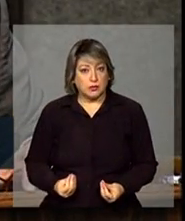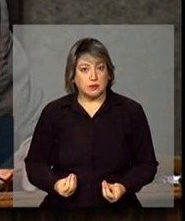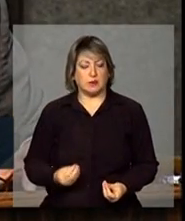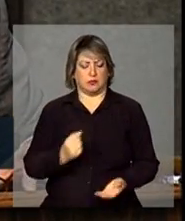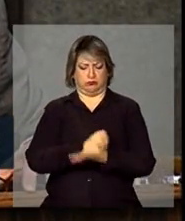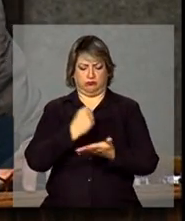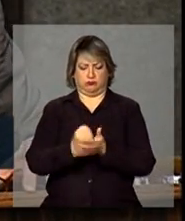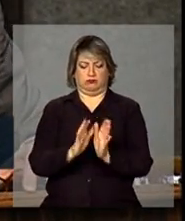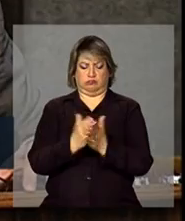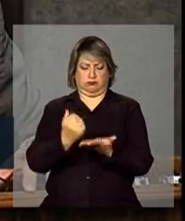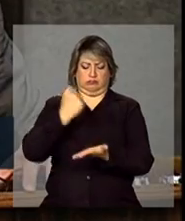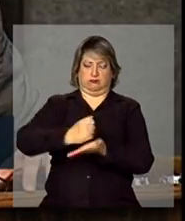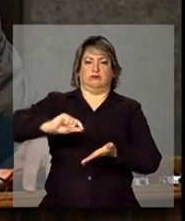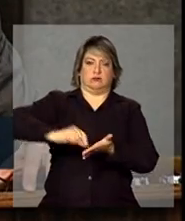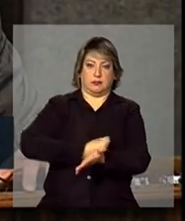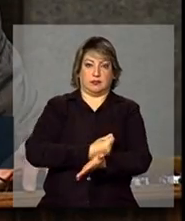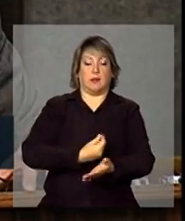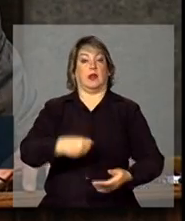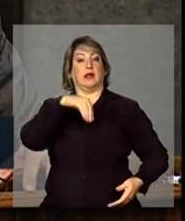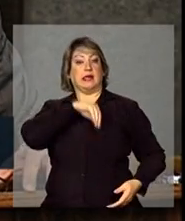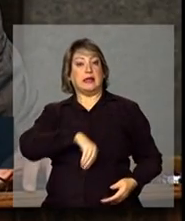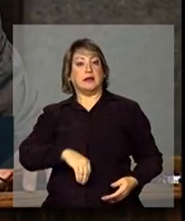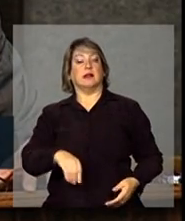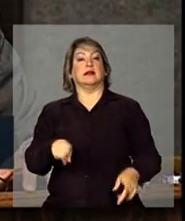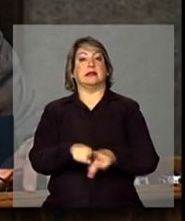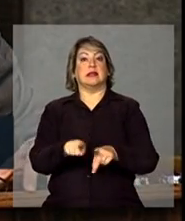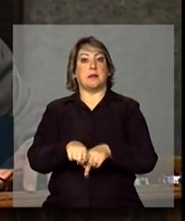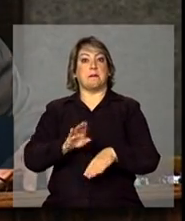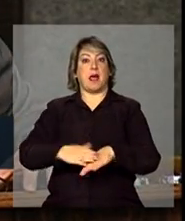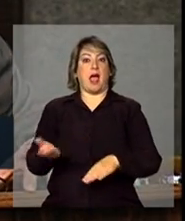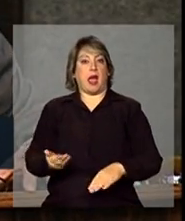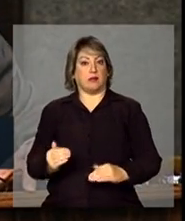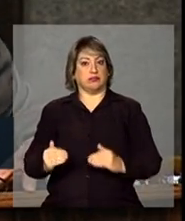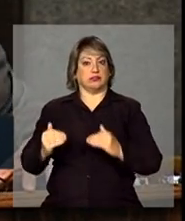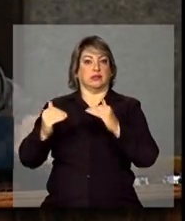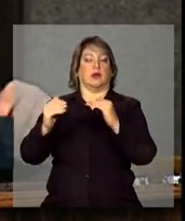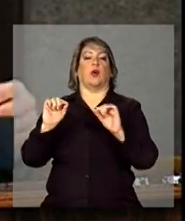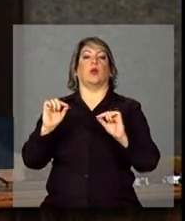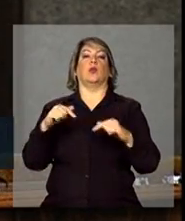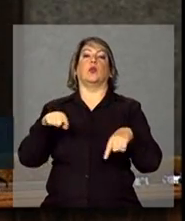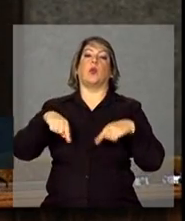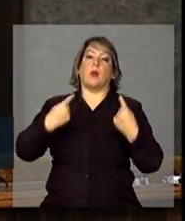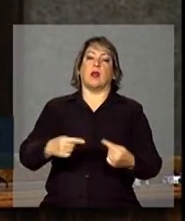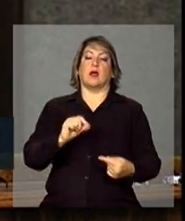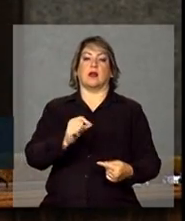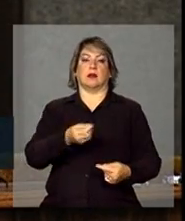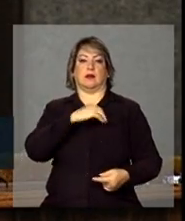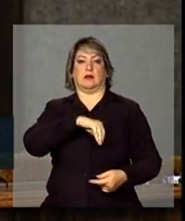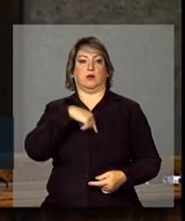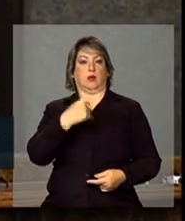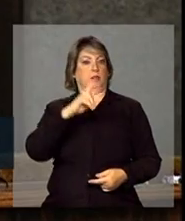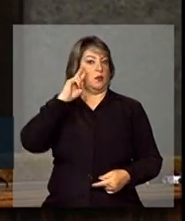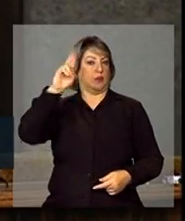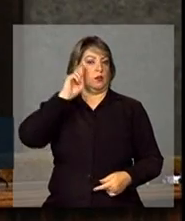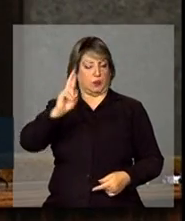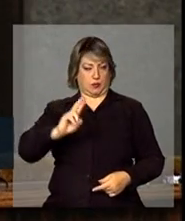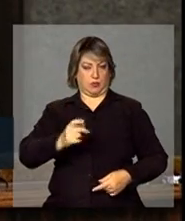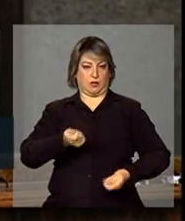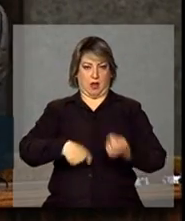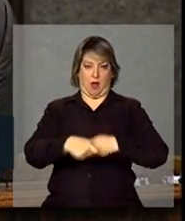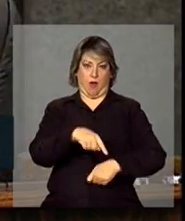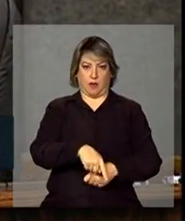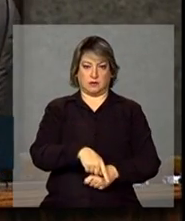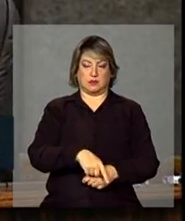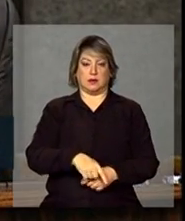formal, e com um crescimento na renda mais acelerado que o crescimento na renda dos empreendedores. O